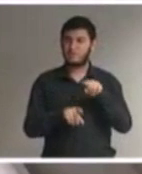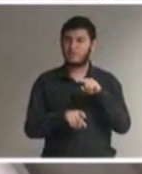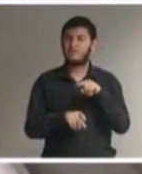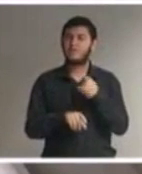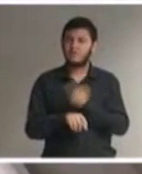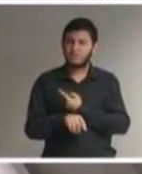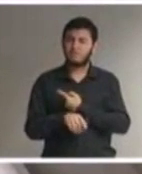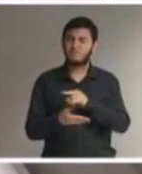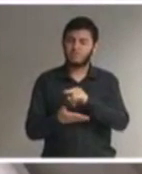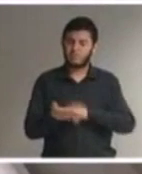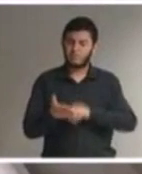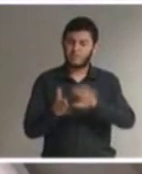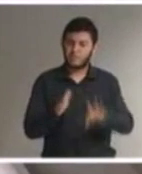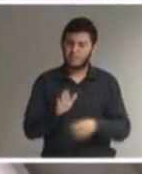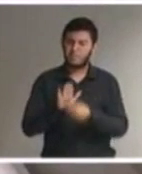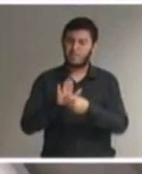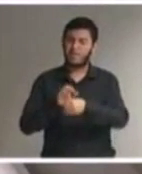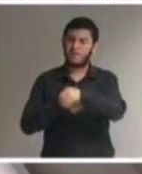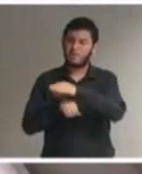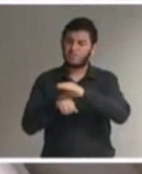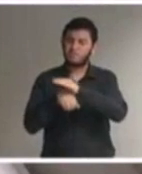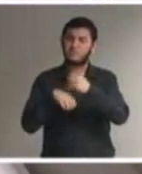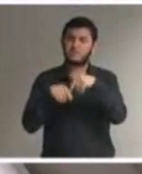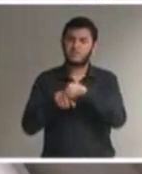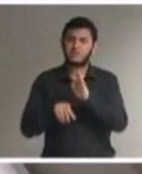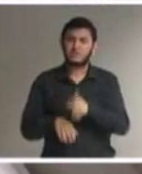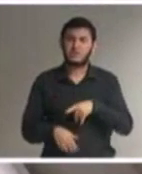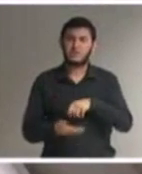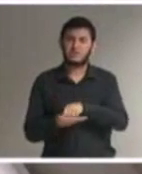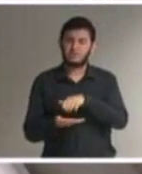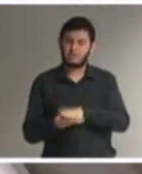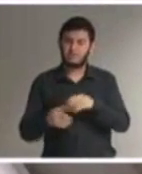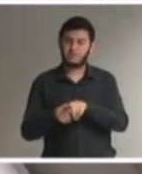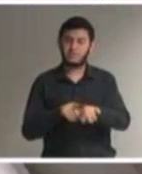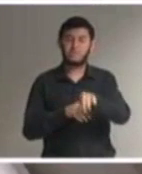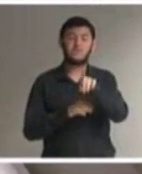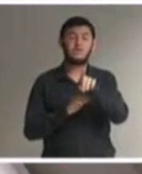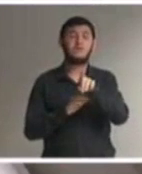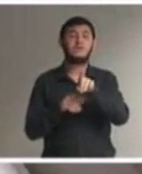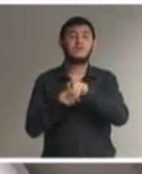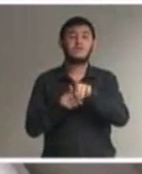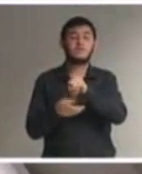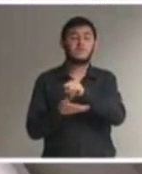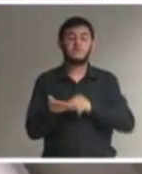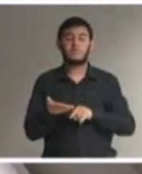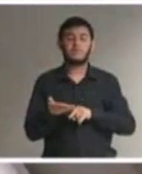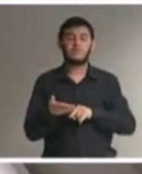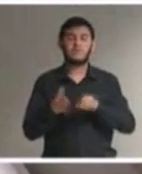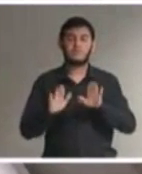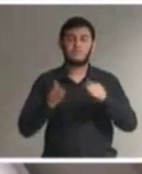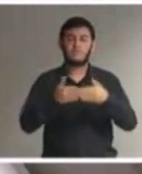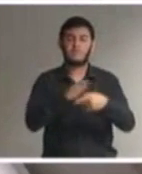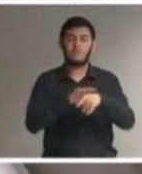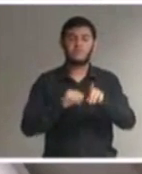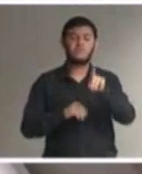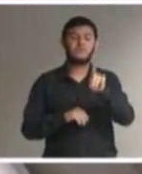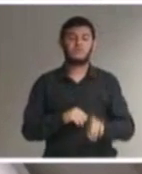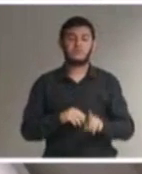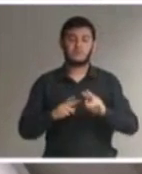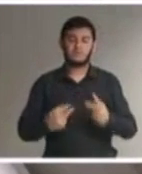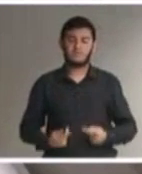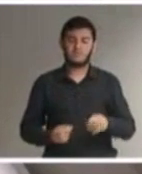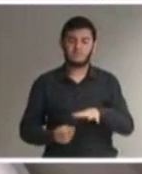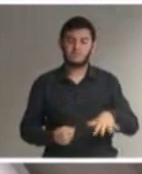constituições. Nas nossas constituições e nas declarações de direitos humanos em geral. Como um direito